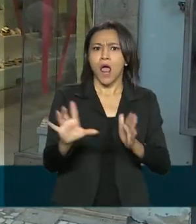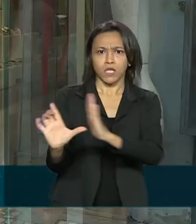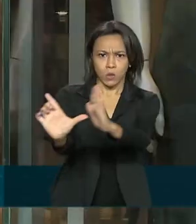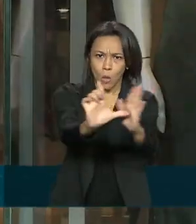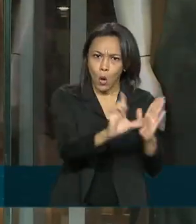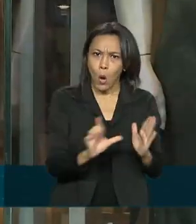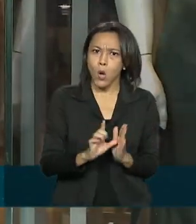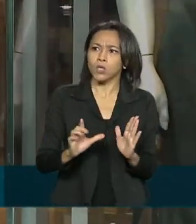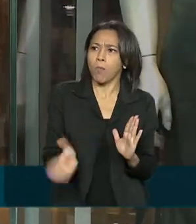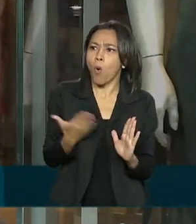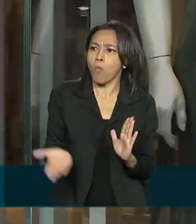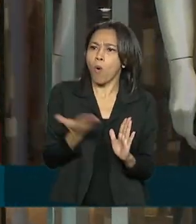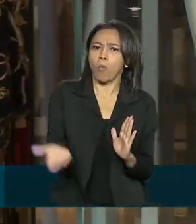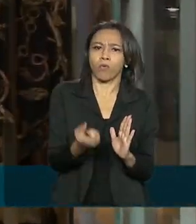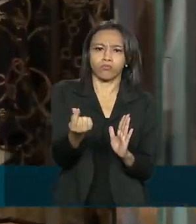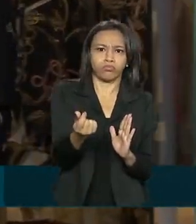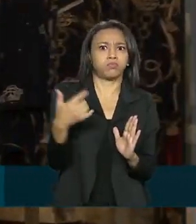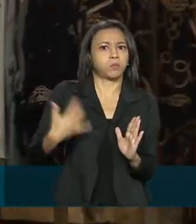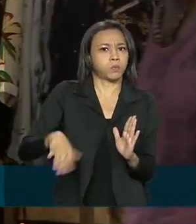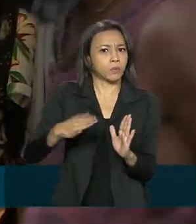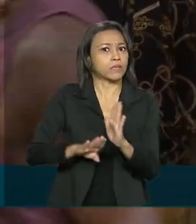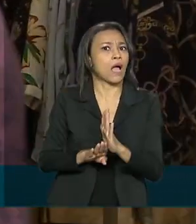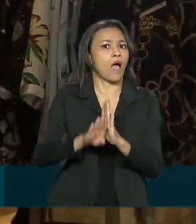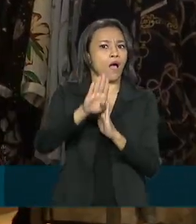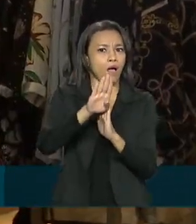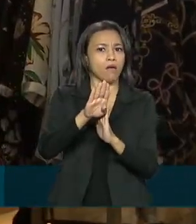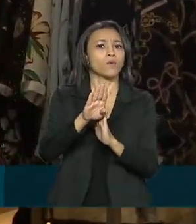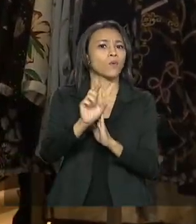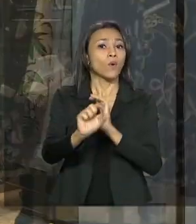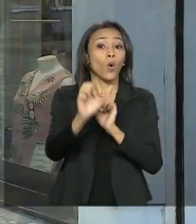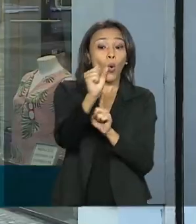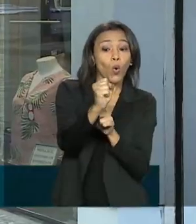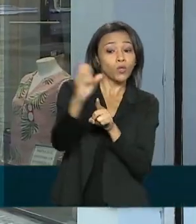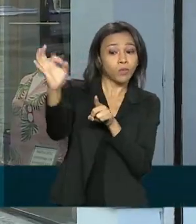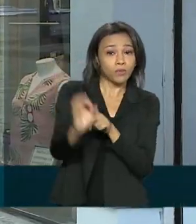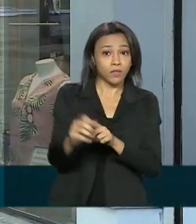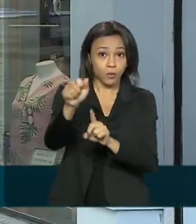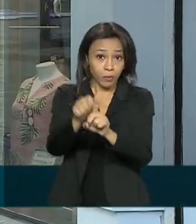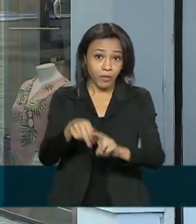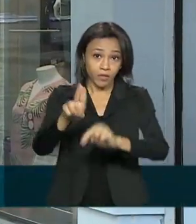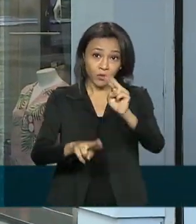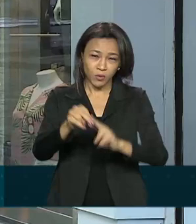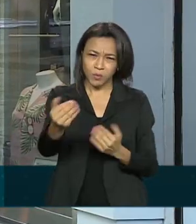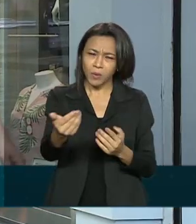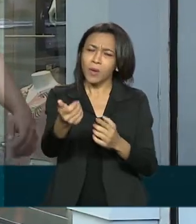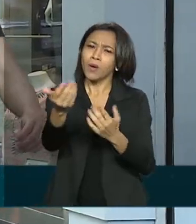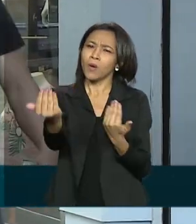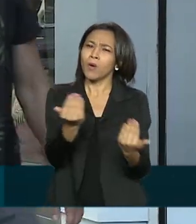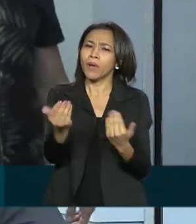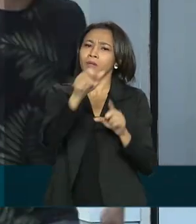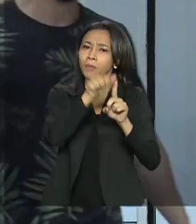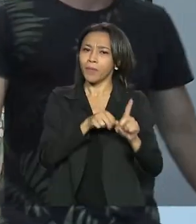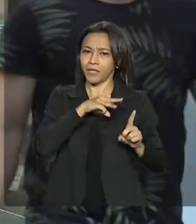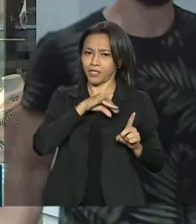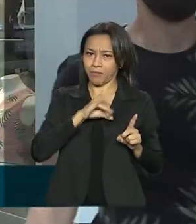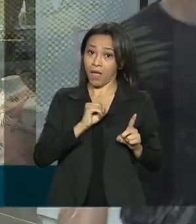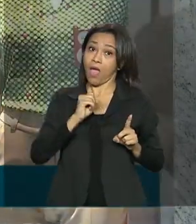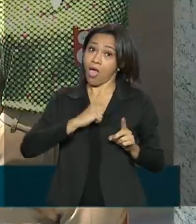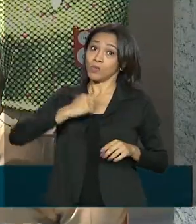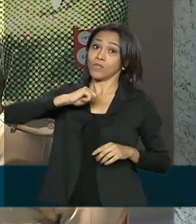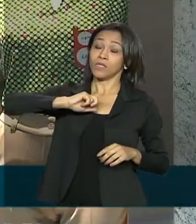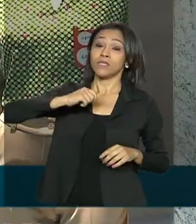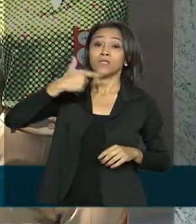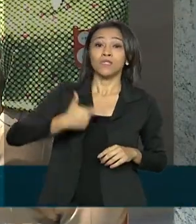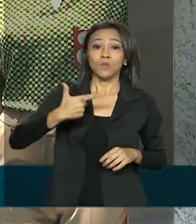o comércio varejista registrou alta de 8% em junho na comparação com maio. Foi o segundo crescimento